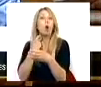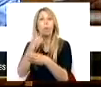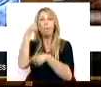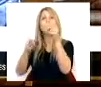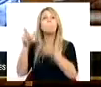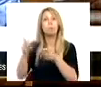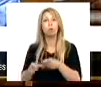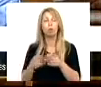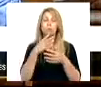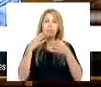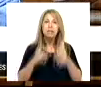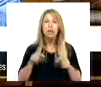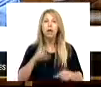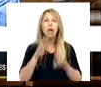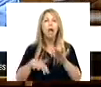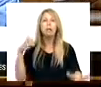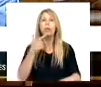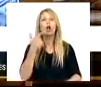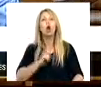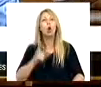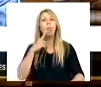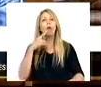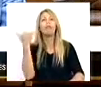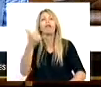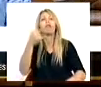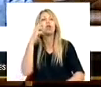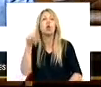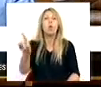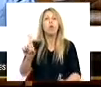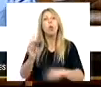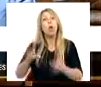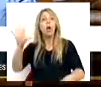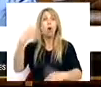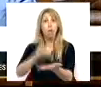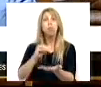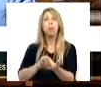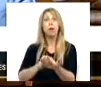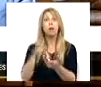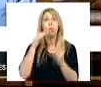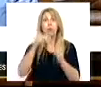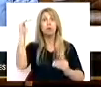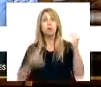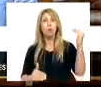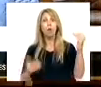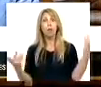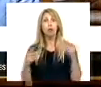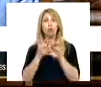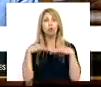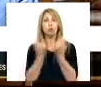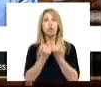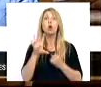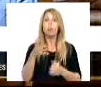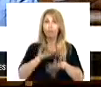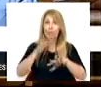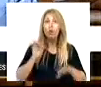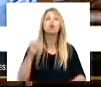Assembleia não pode alhear-se ao que está a passar em matéria de pobreza e ao nível das desigualdades sociais no nosso país e é por isso que os verdes vão